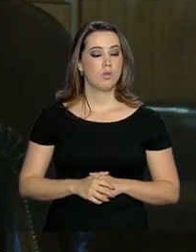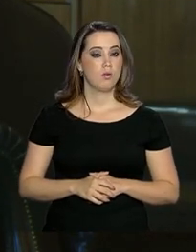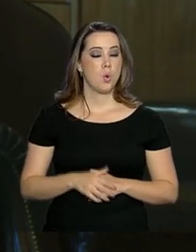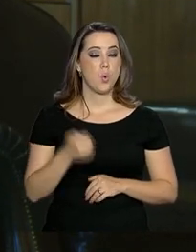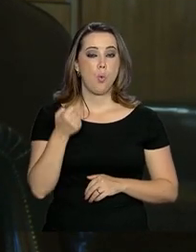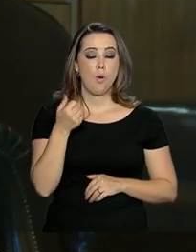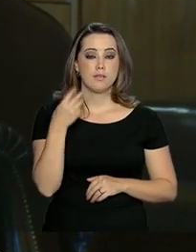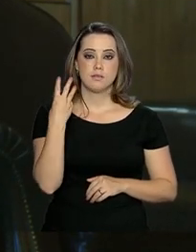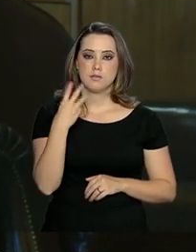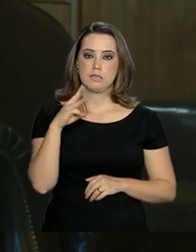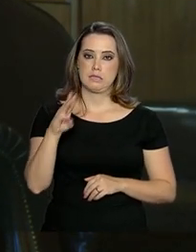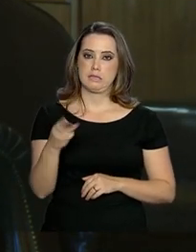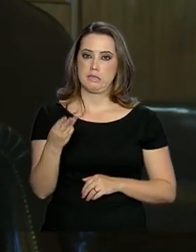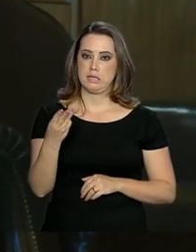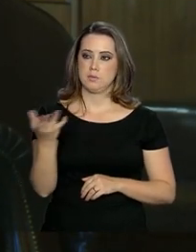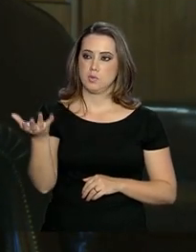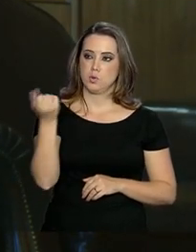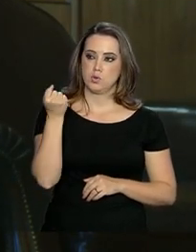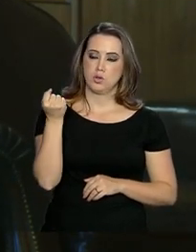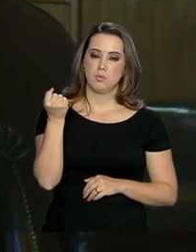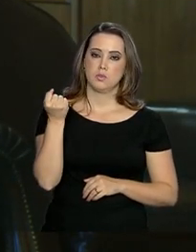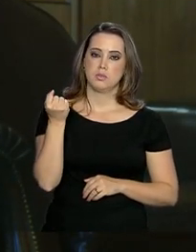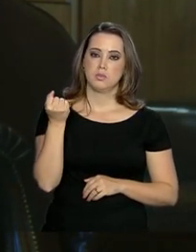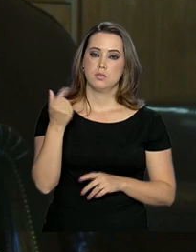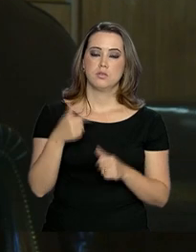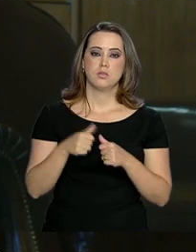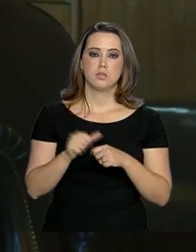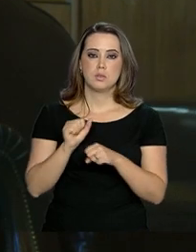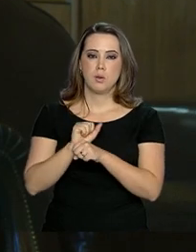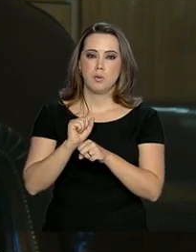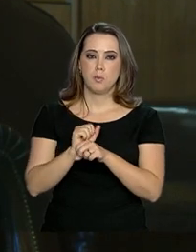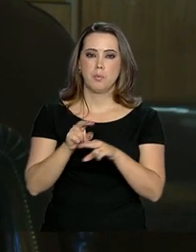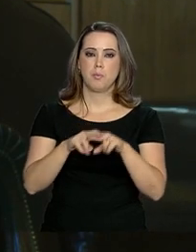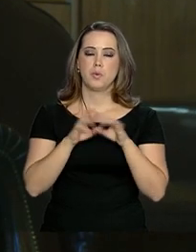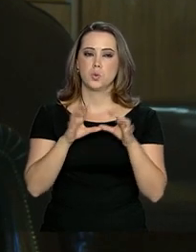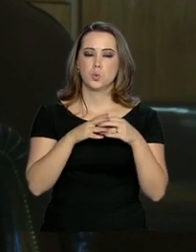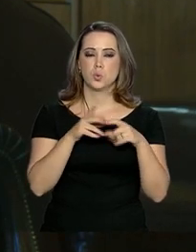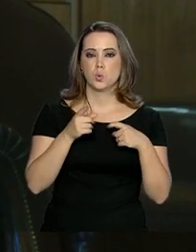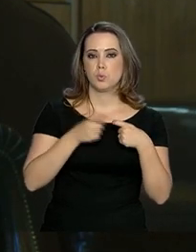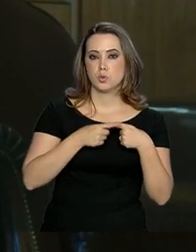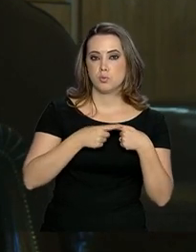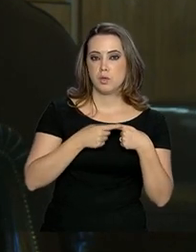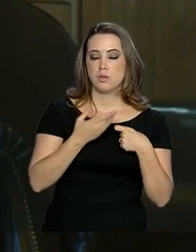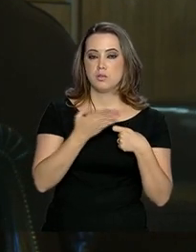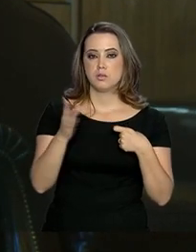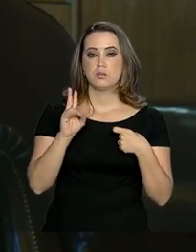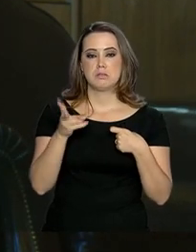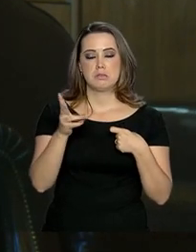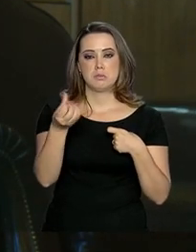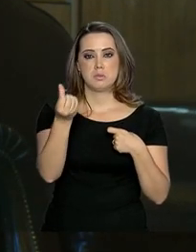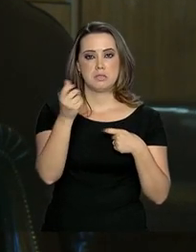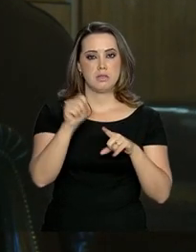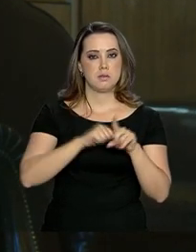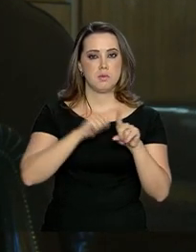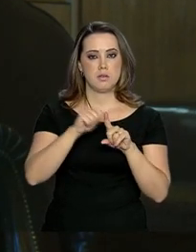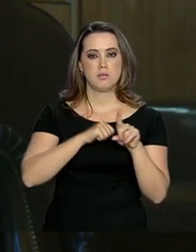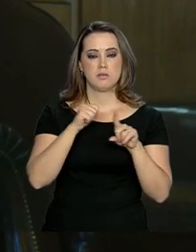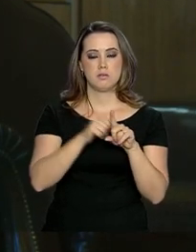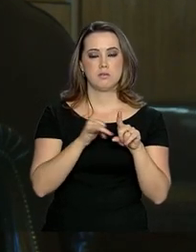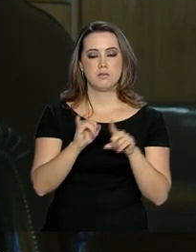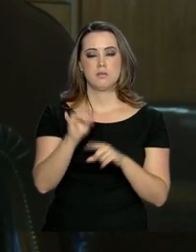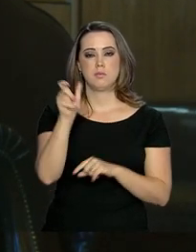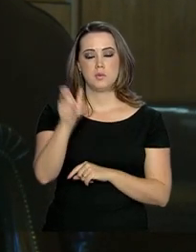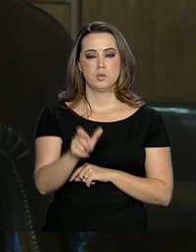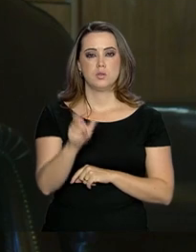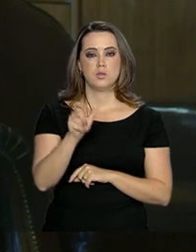3 milhões de benefícios que estão represados pelos peritos médicos, para você ter uma ideia, a cada seis meses, se você